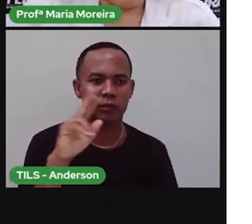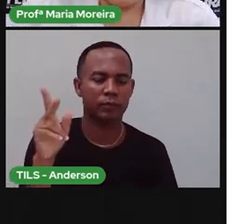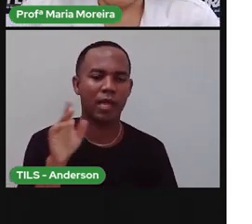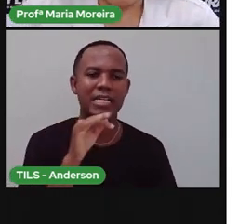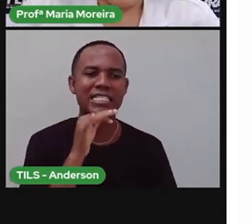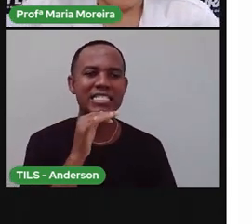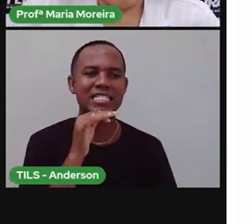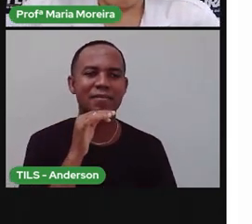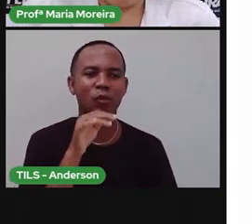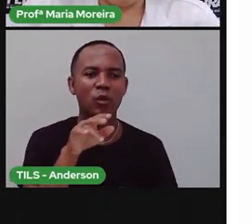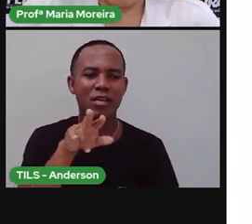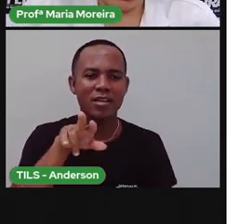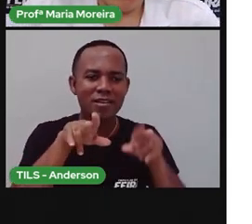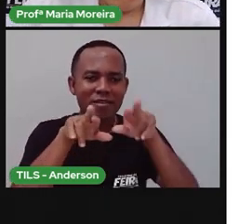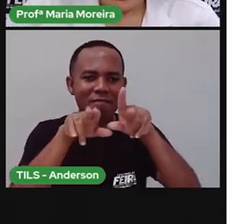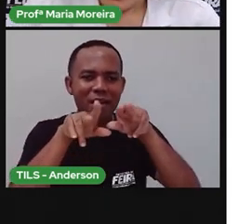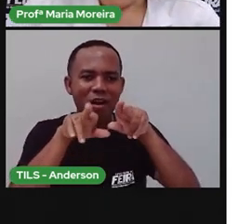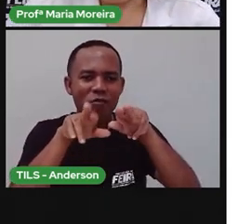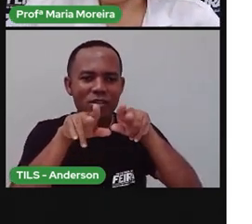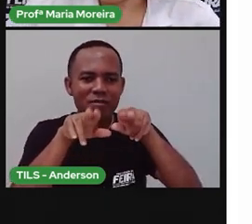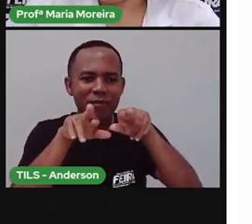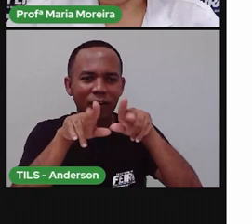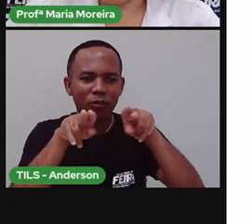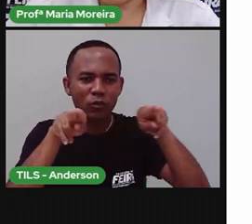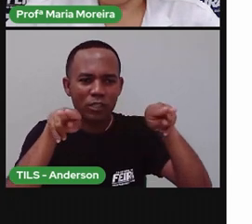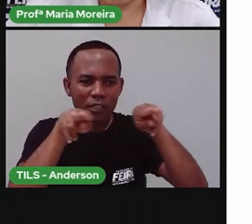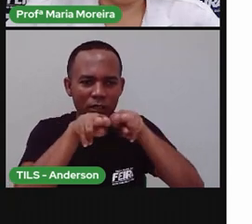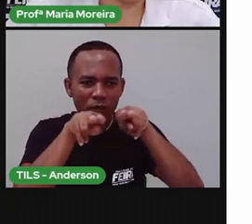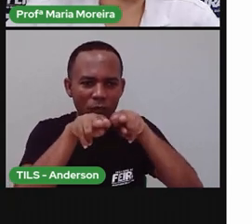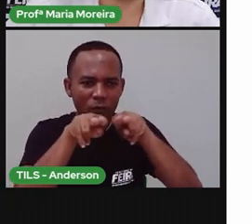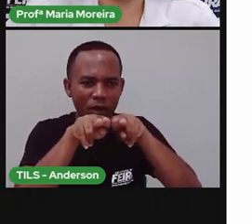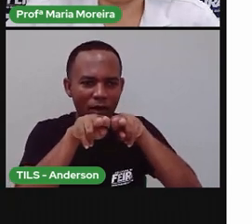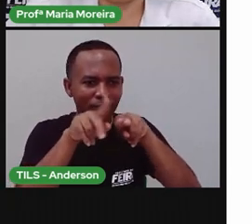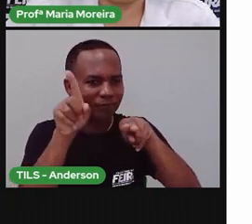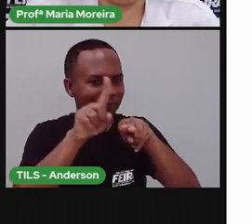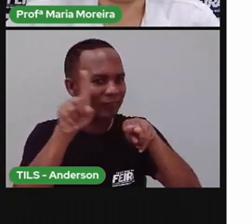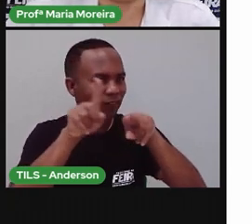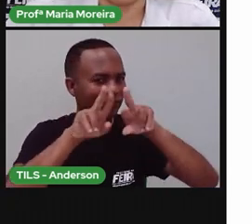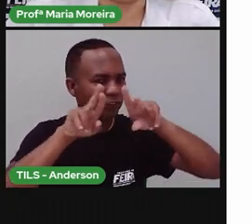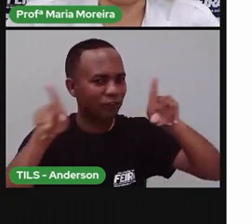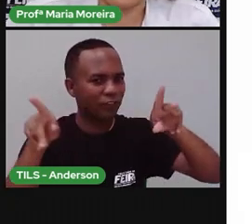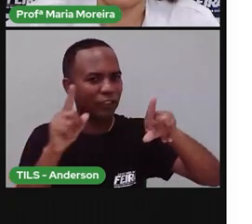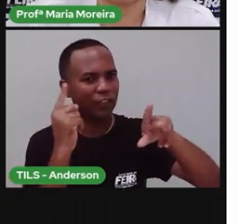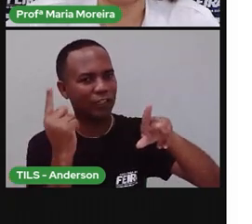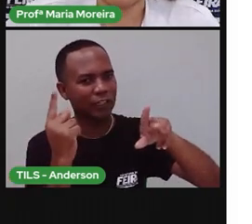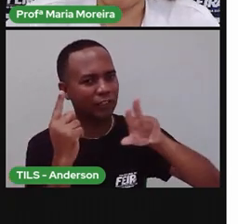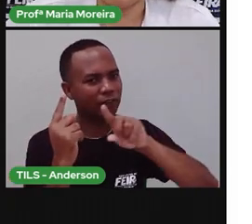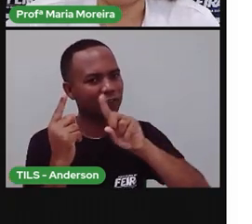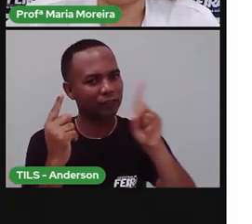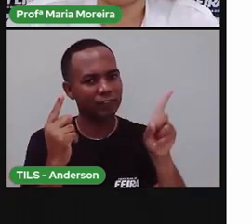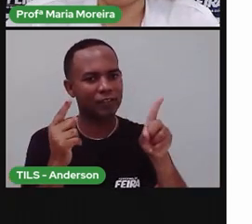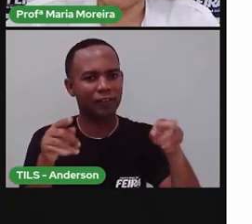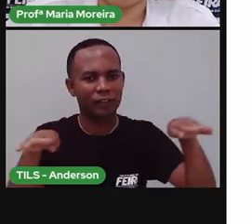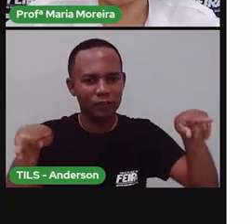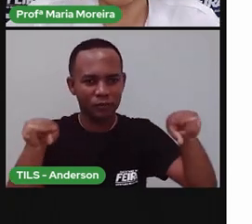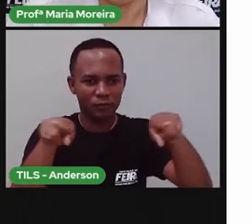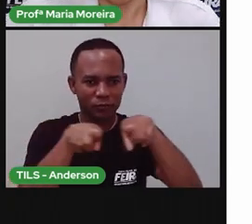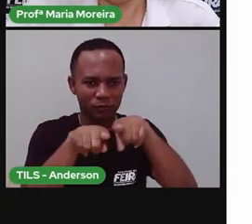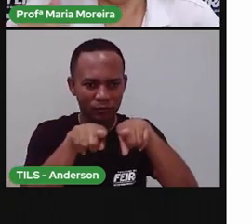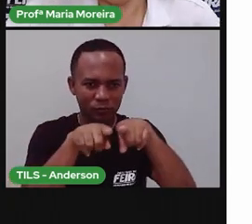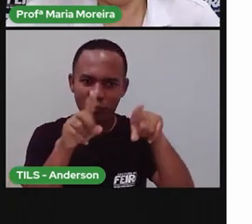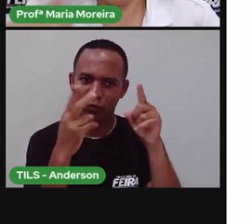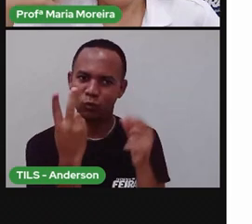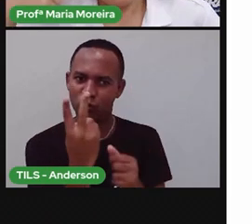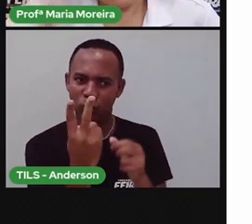gêmeo, então, se ele é meu irmão gêmeo, a minha digital vai ser igual a dele. Negativo. Até os irmãos que são gêmeos,